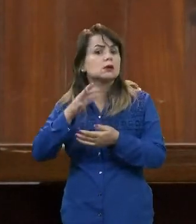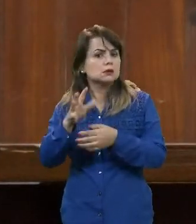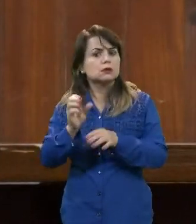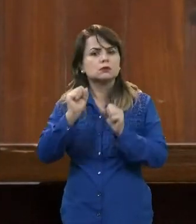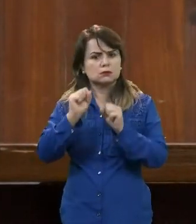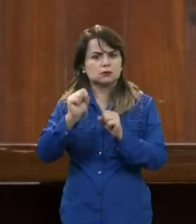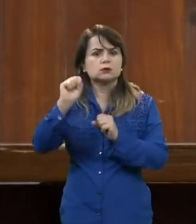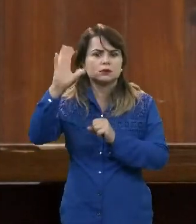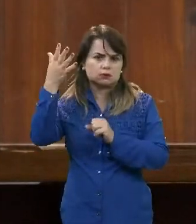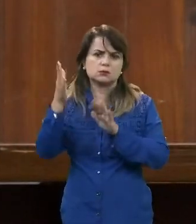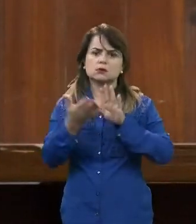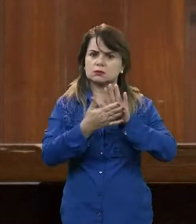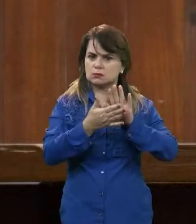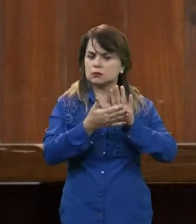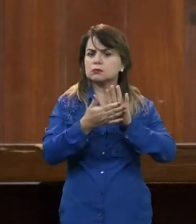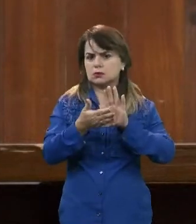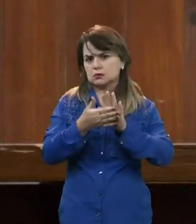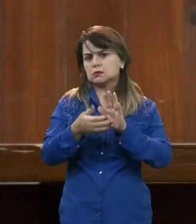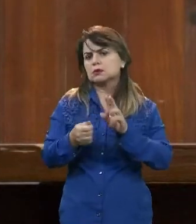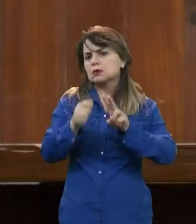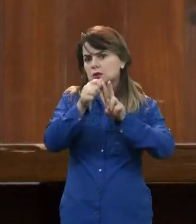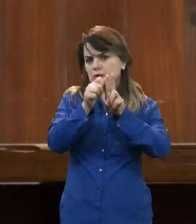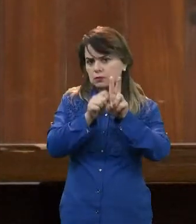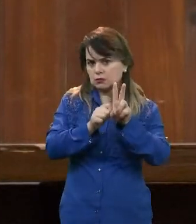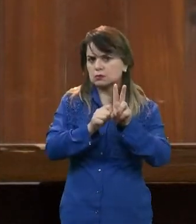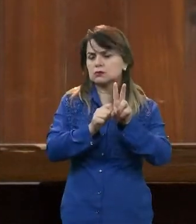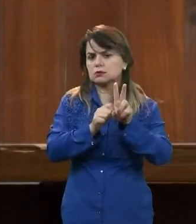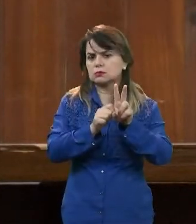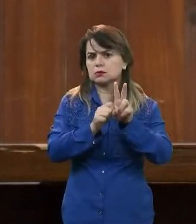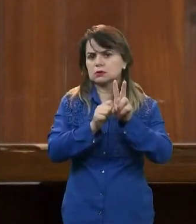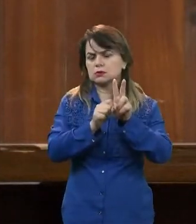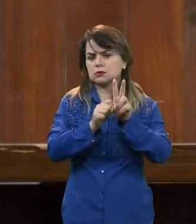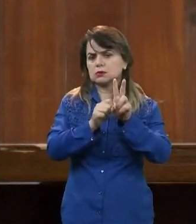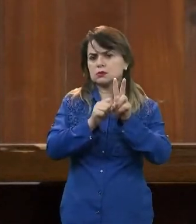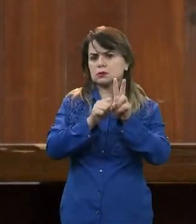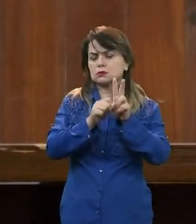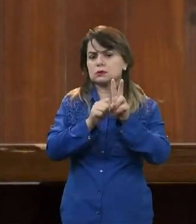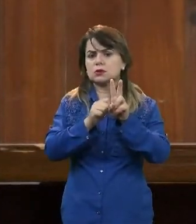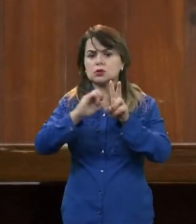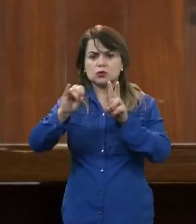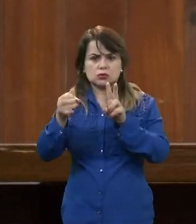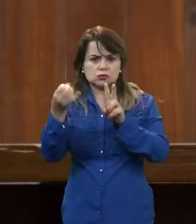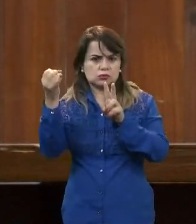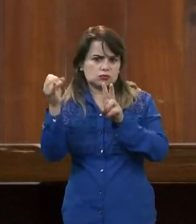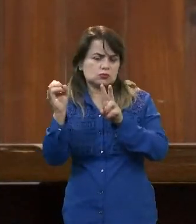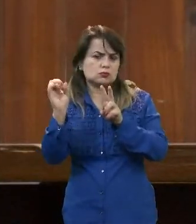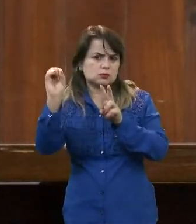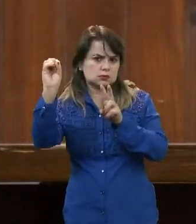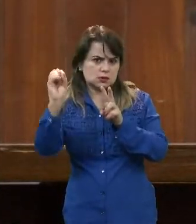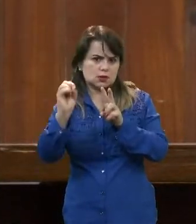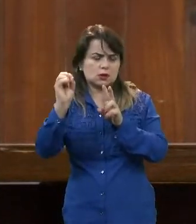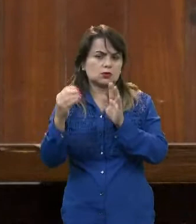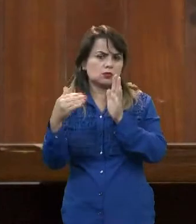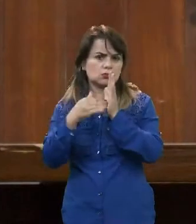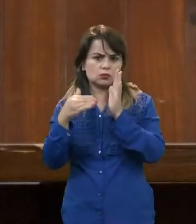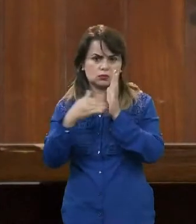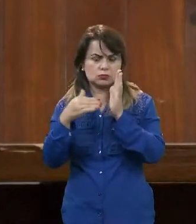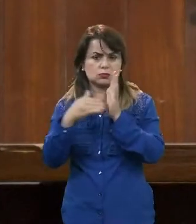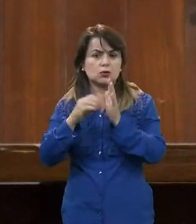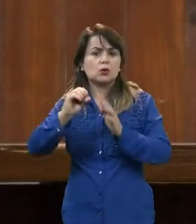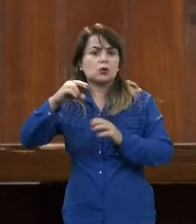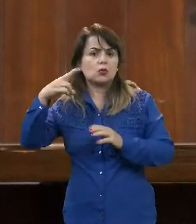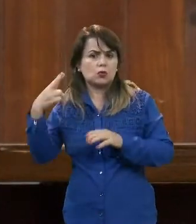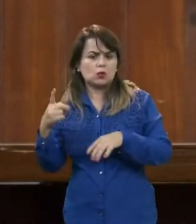Então, tem uma proposta que é aquela dos dois meses que eu coloquei anteriormente, né, prorrogar sem juros para o final. Ou uma prorrogação,